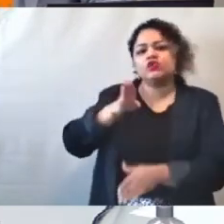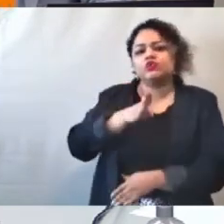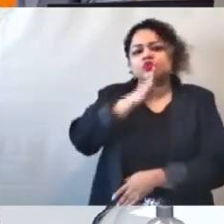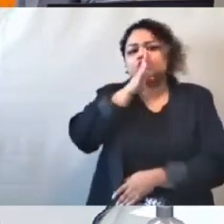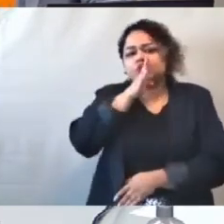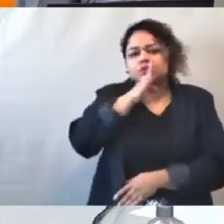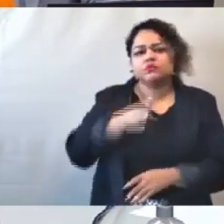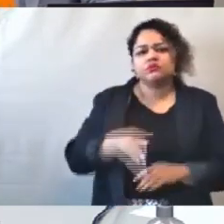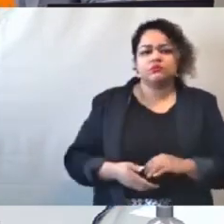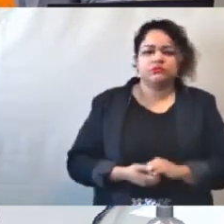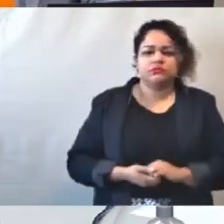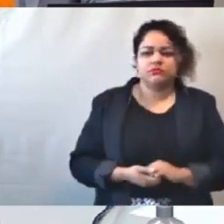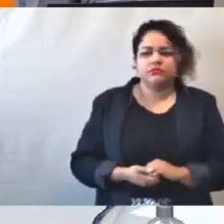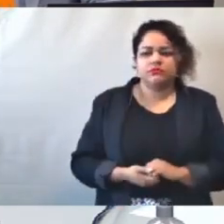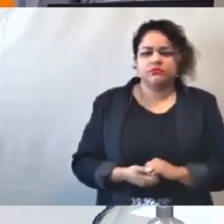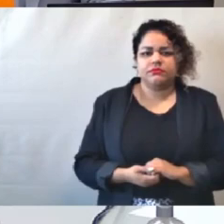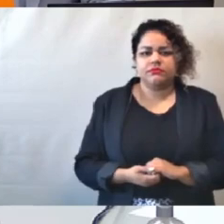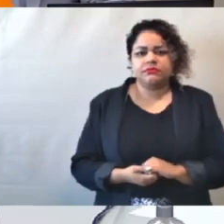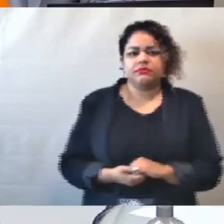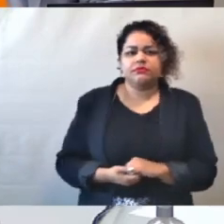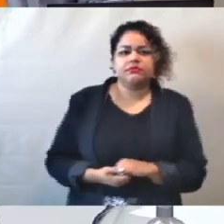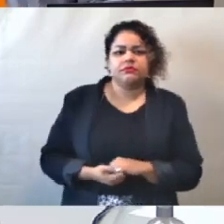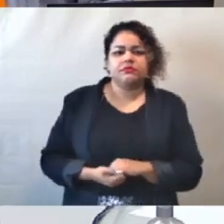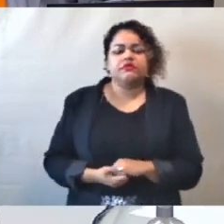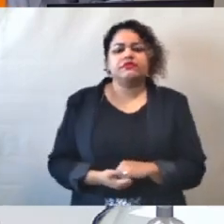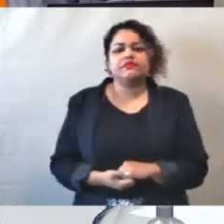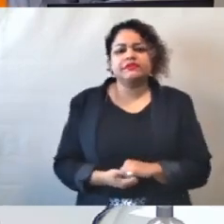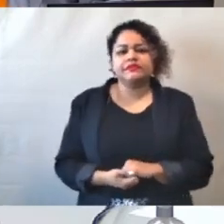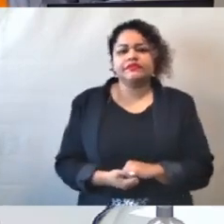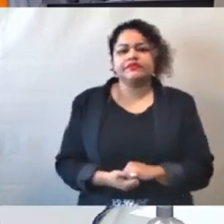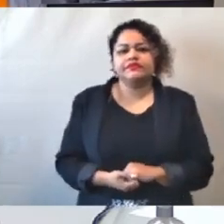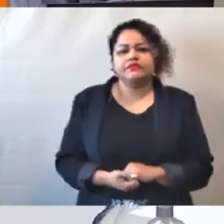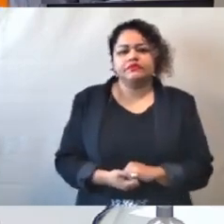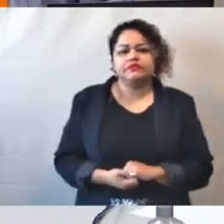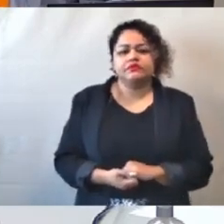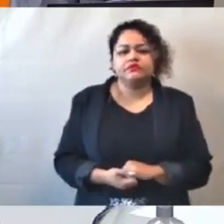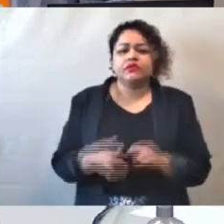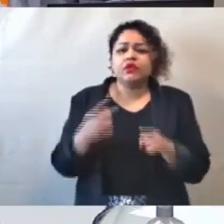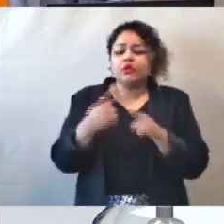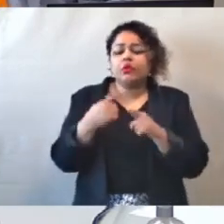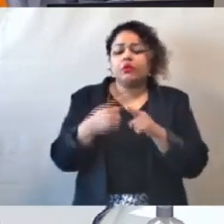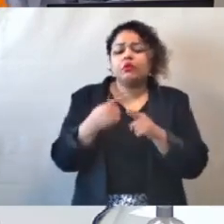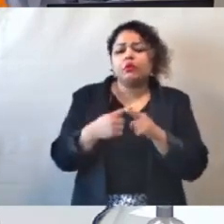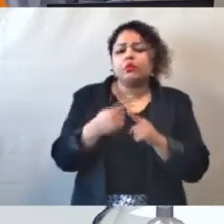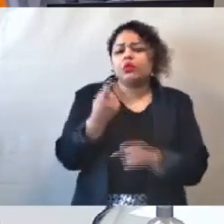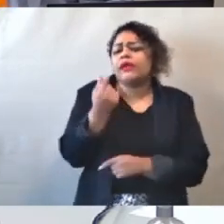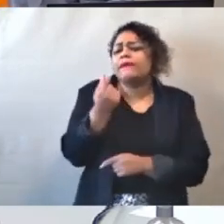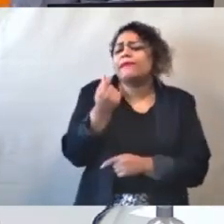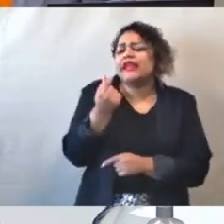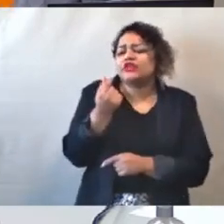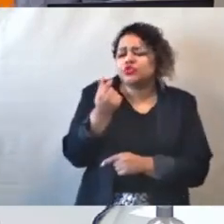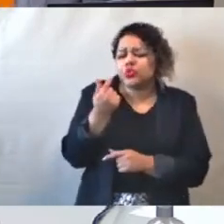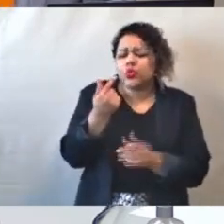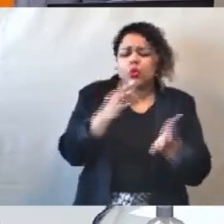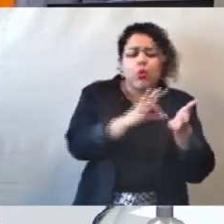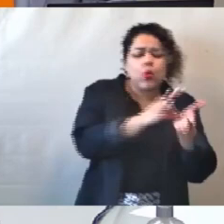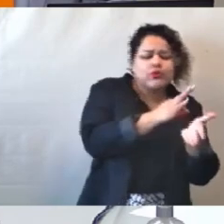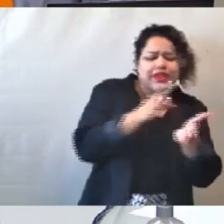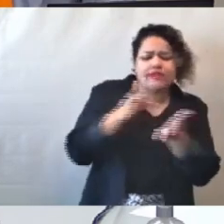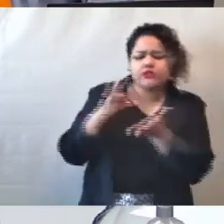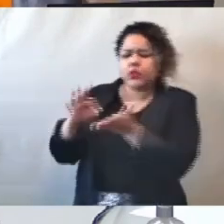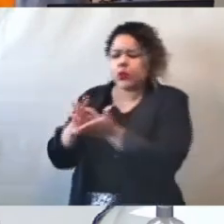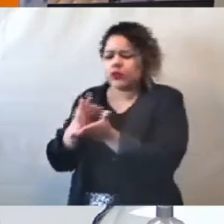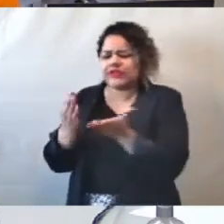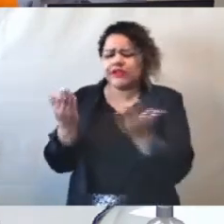permanecer em silêncio. Por que o valor aumentou em relação ao último contrato? Como vocês chegaram neste